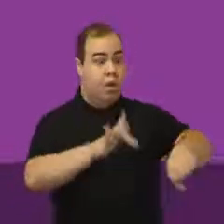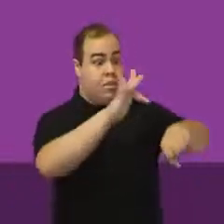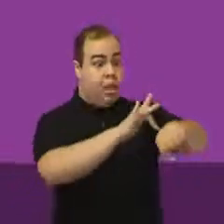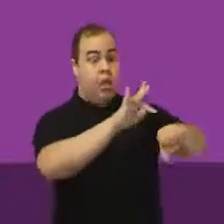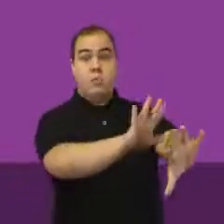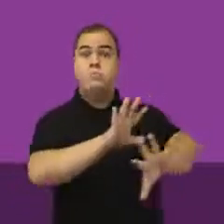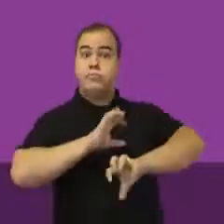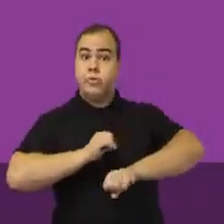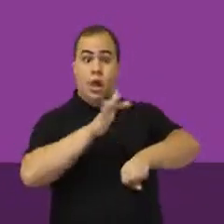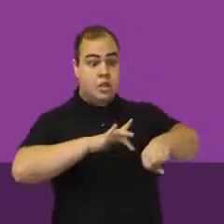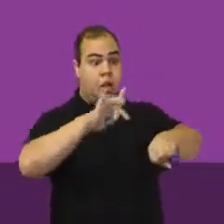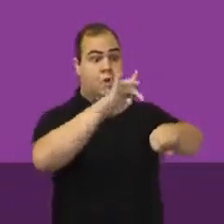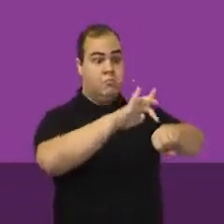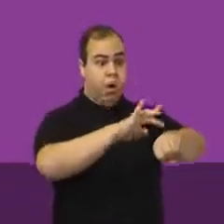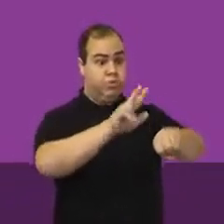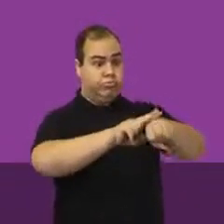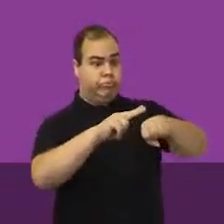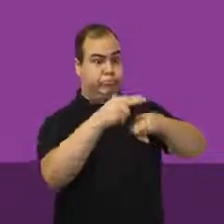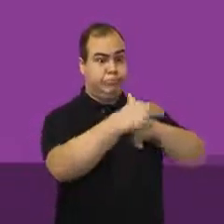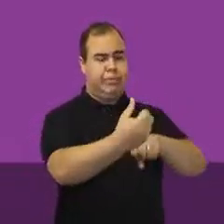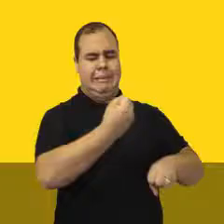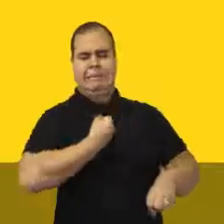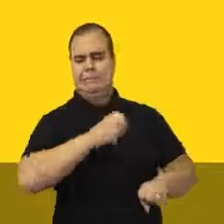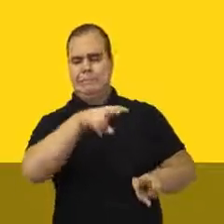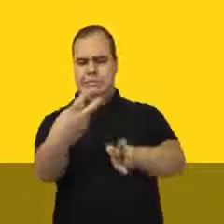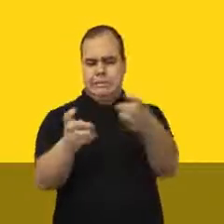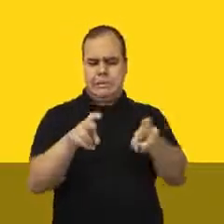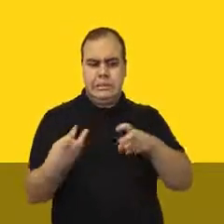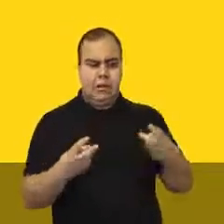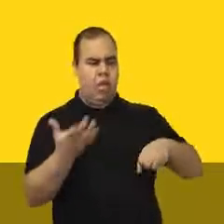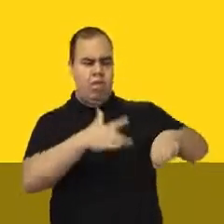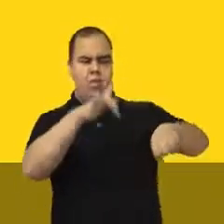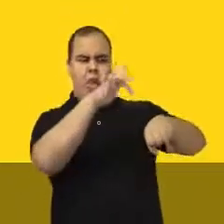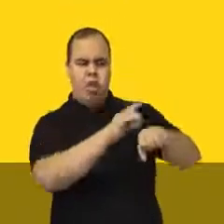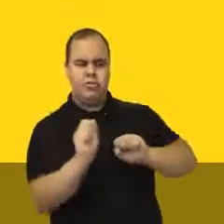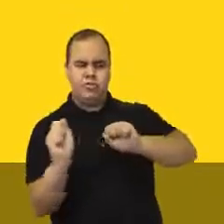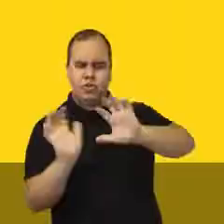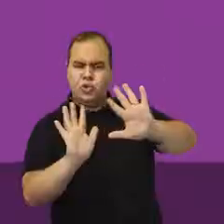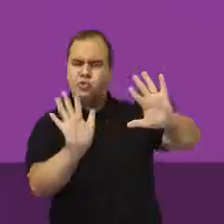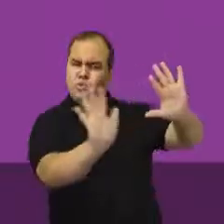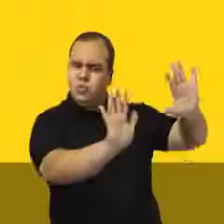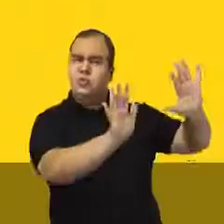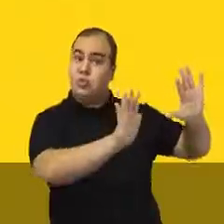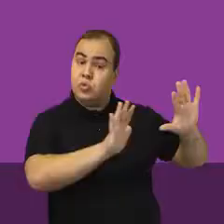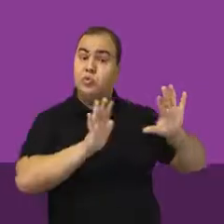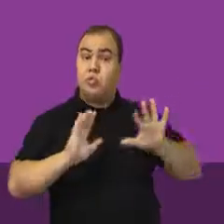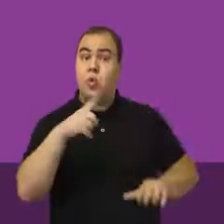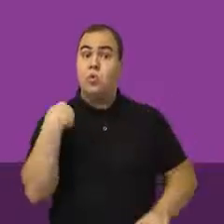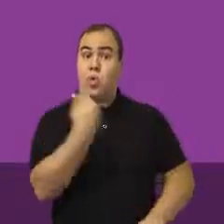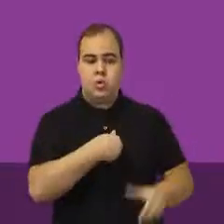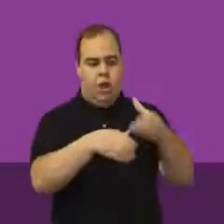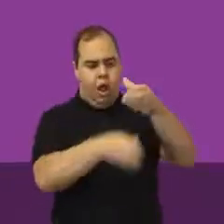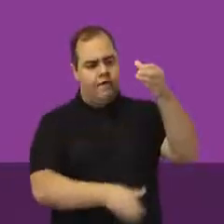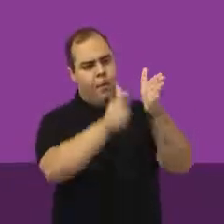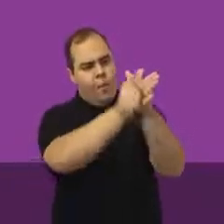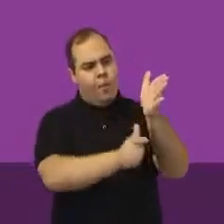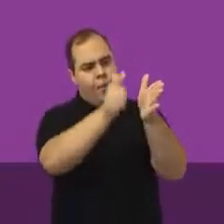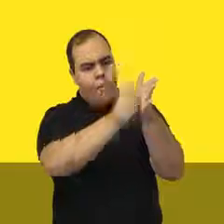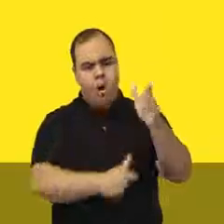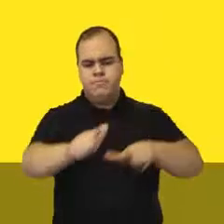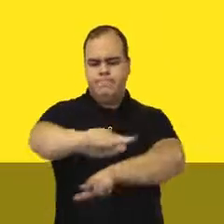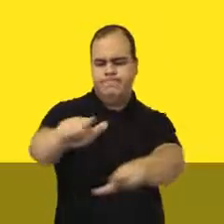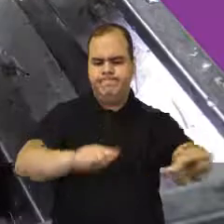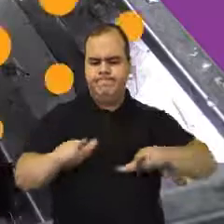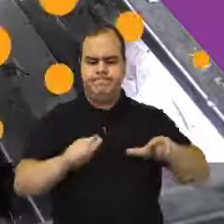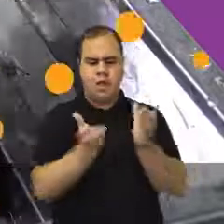A Dengue pega, a Dengue O Dengue tchau, Dengue tchau, Dengue tchau, tchau, tchau Limpa a garrafa,